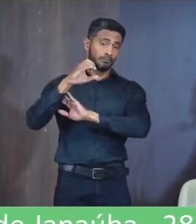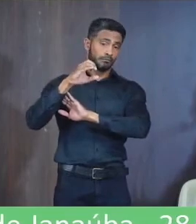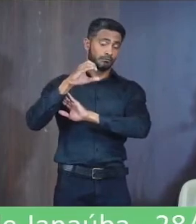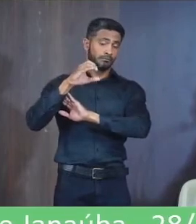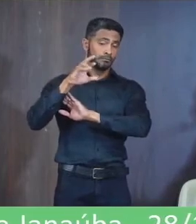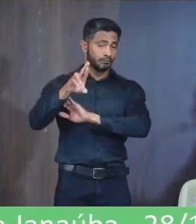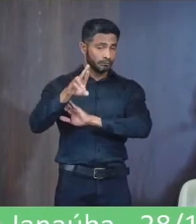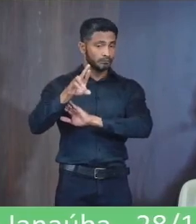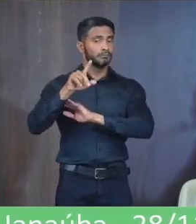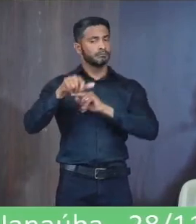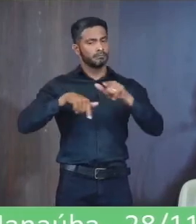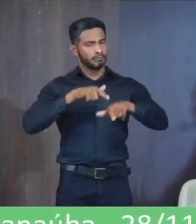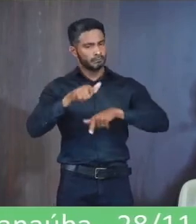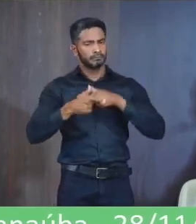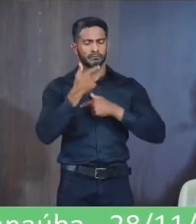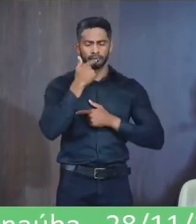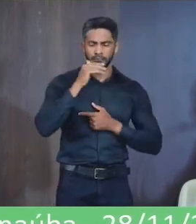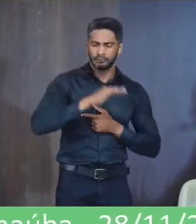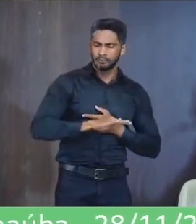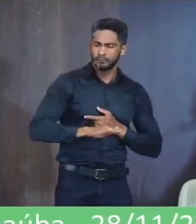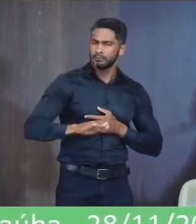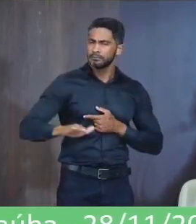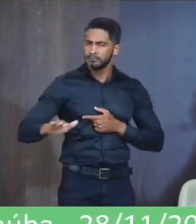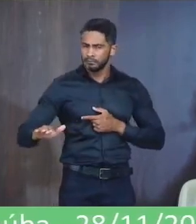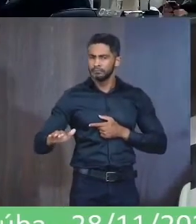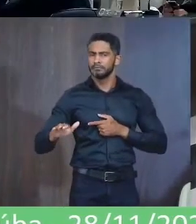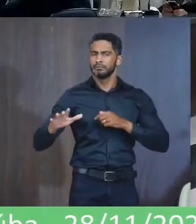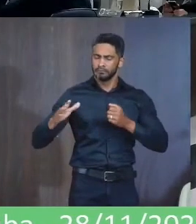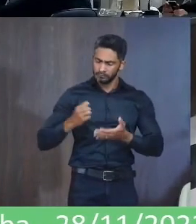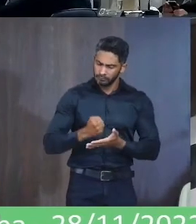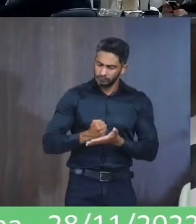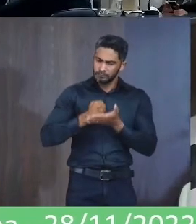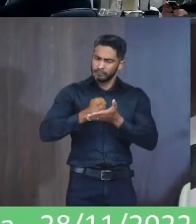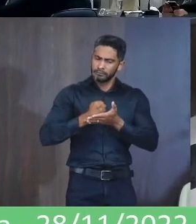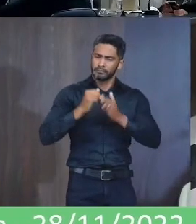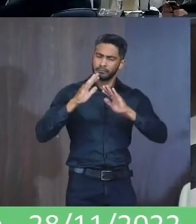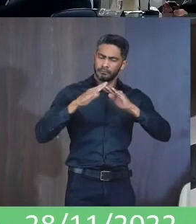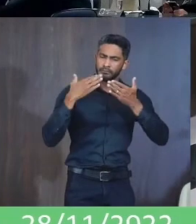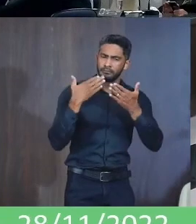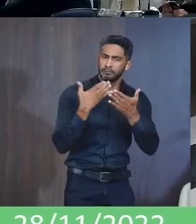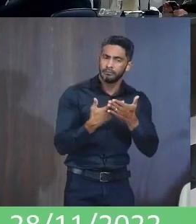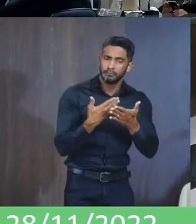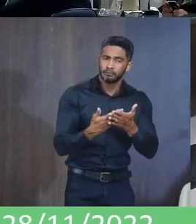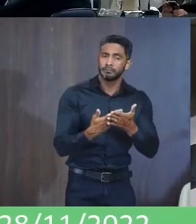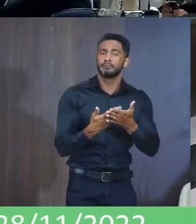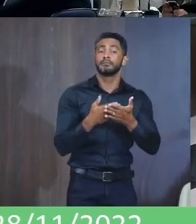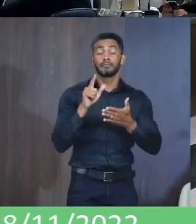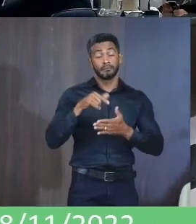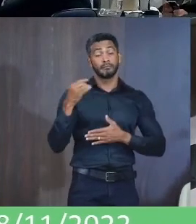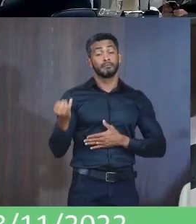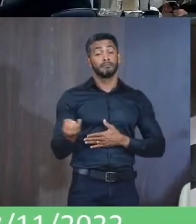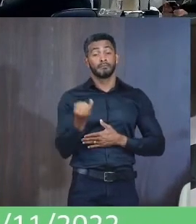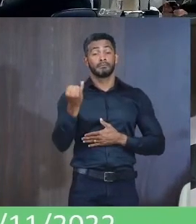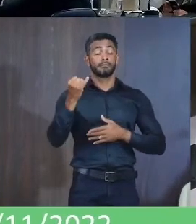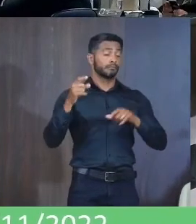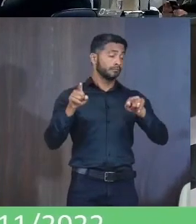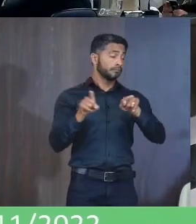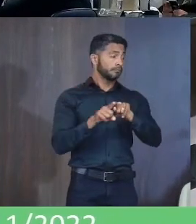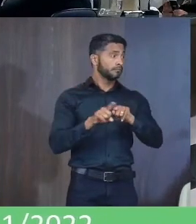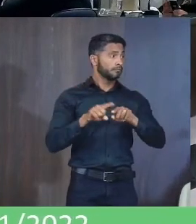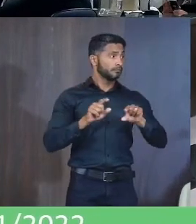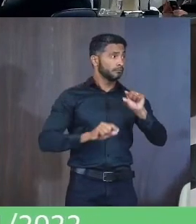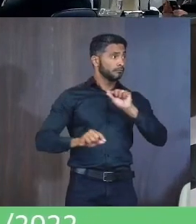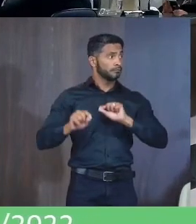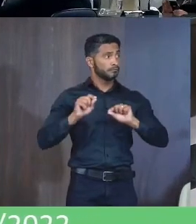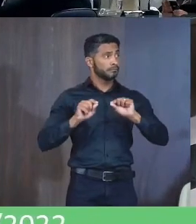trabalha ali Com as crianças A questão do reforço Escolar Isso é muito importante Levando em consideração Que